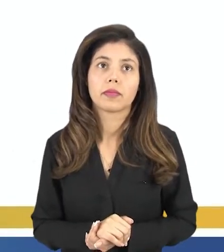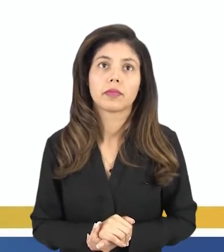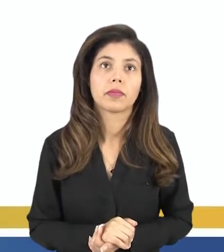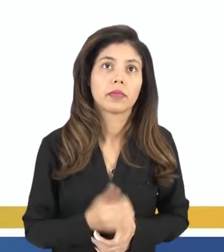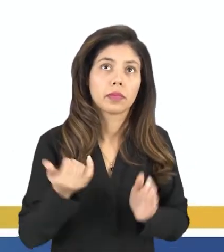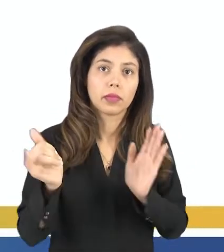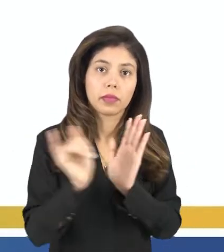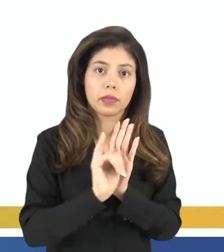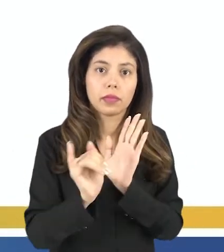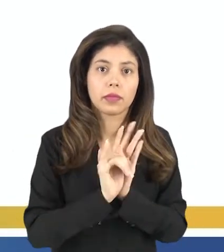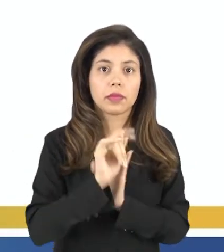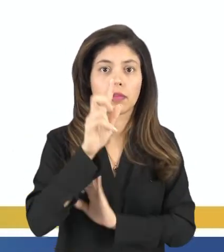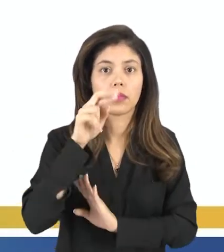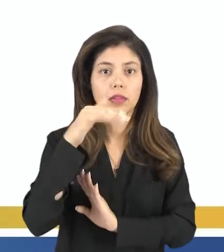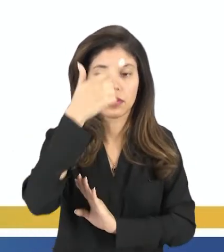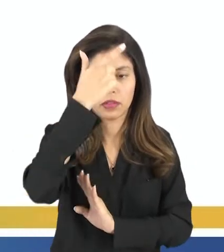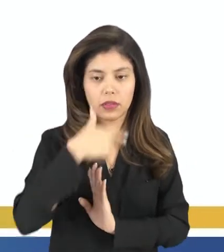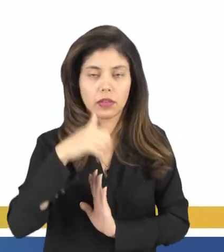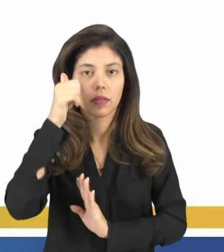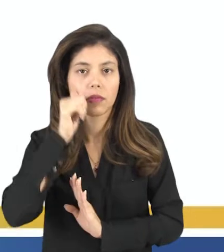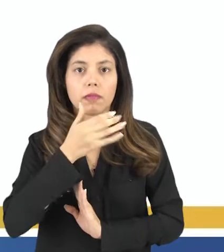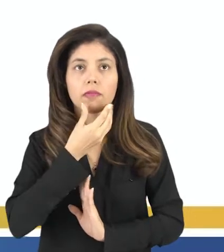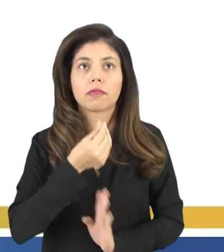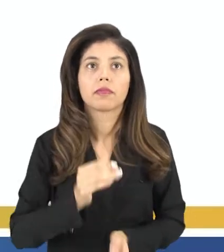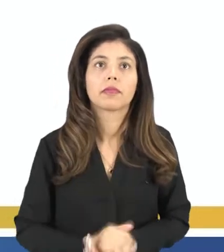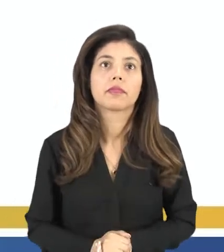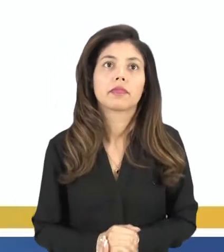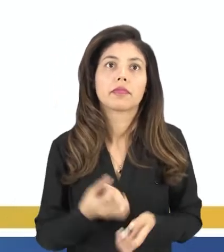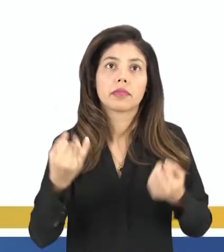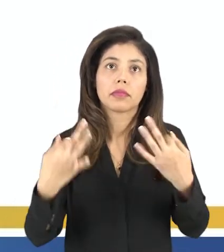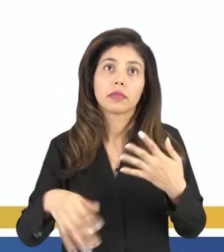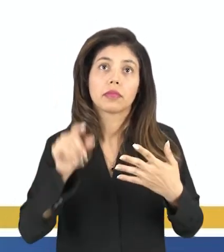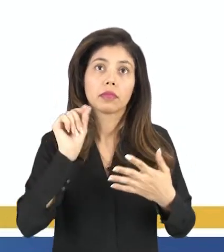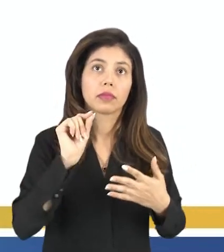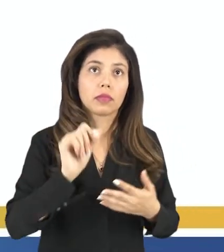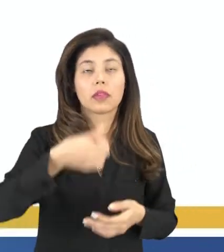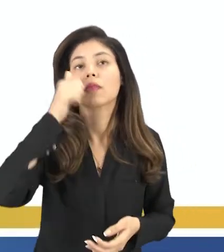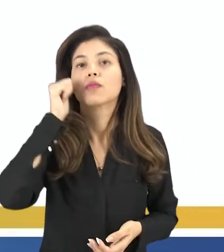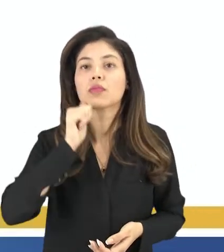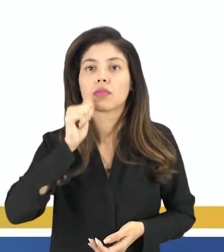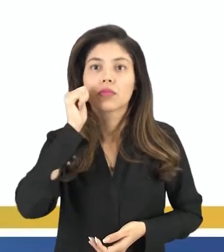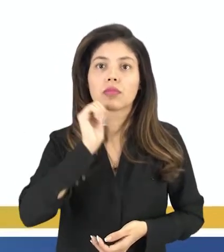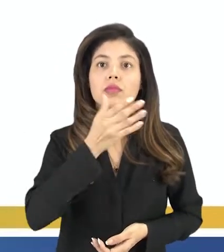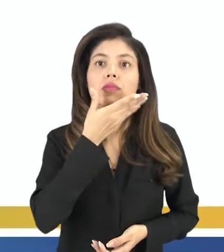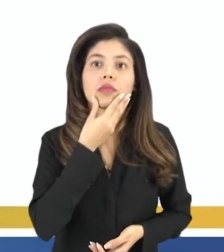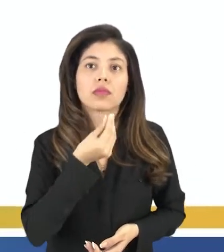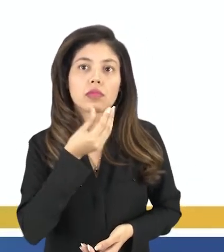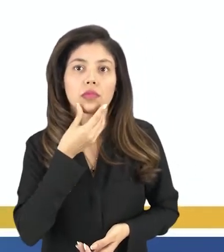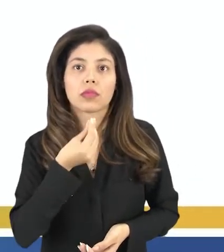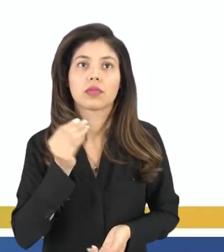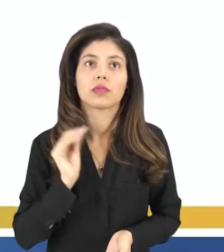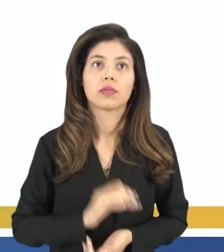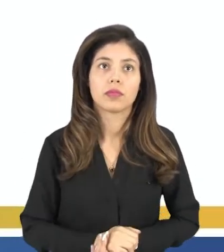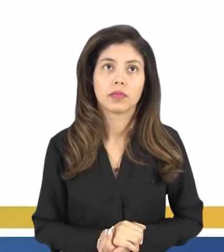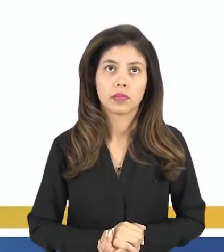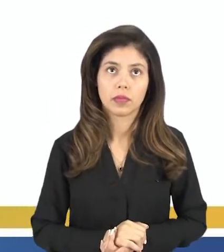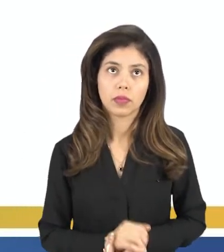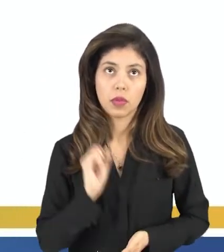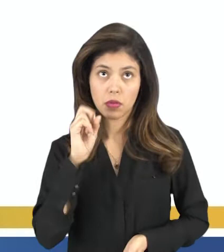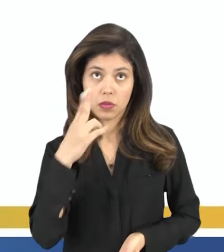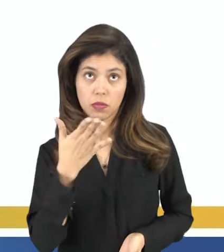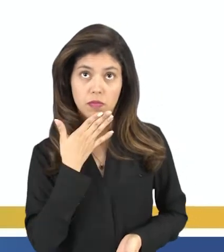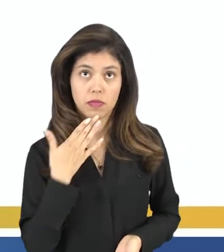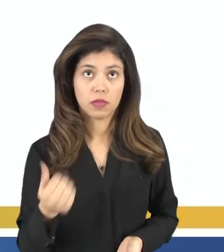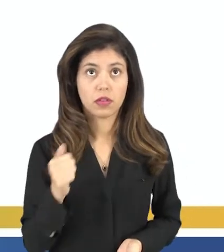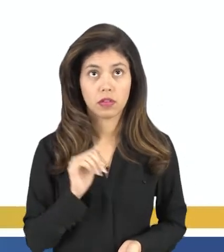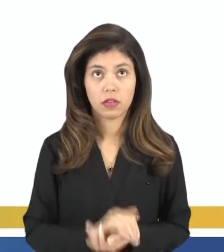Identidade de gênero. Refere-se à masculinidade e à feminilidade. Ou melhor,